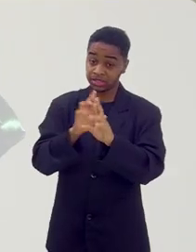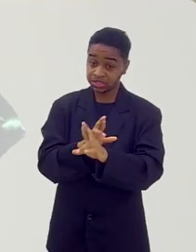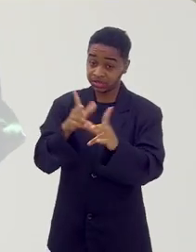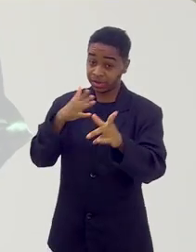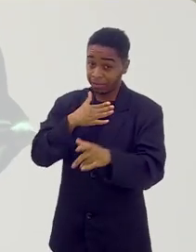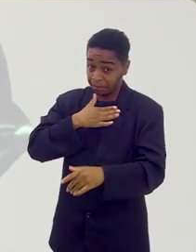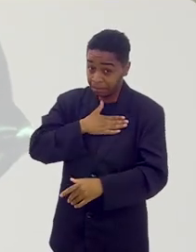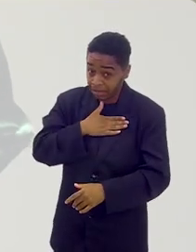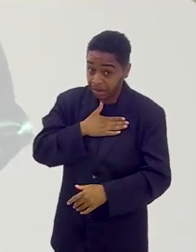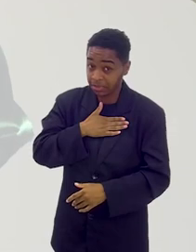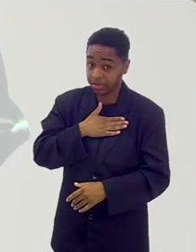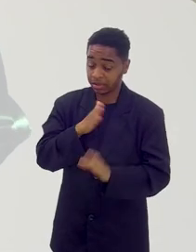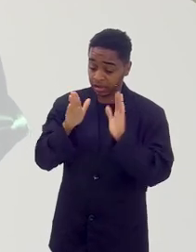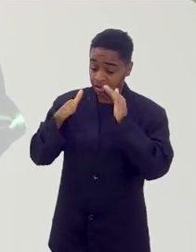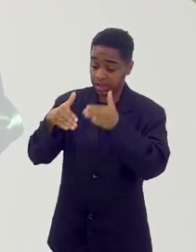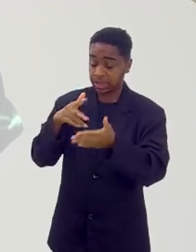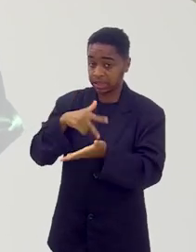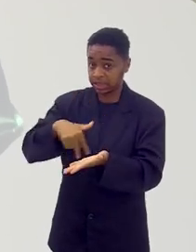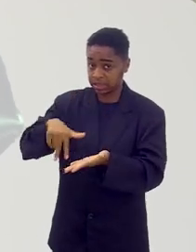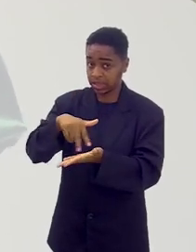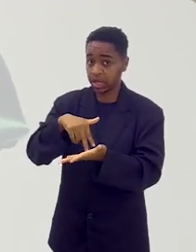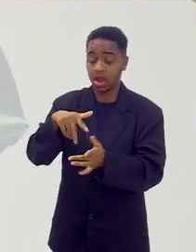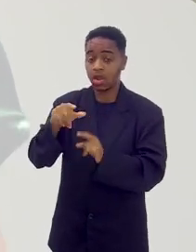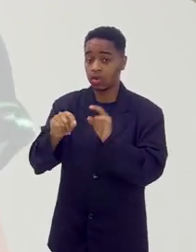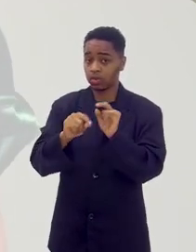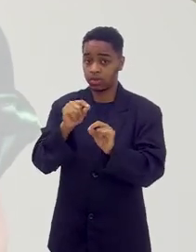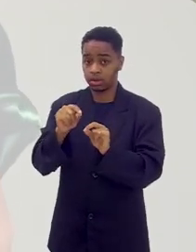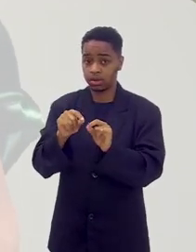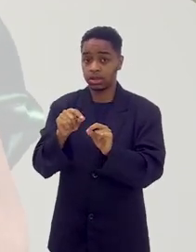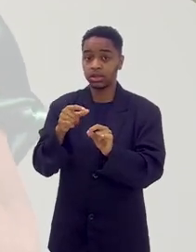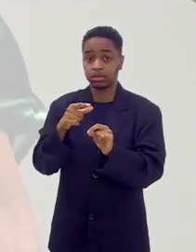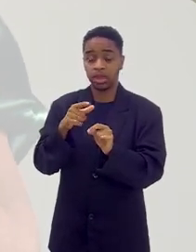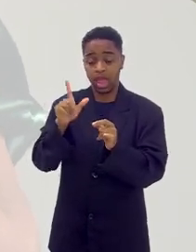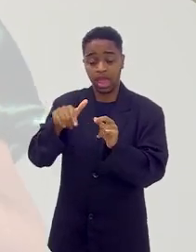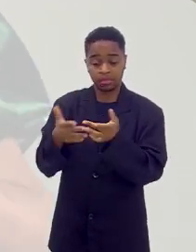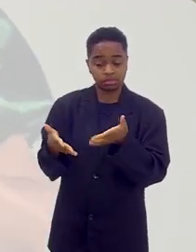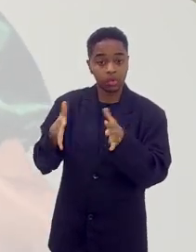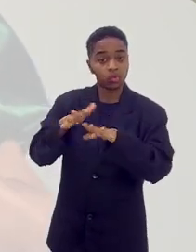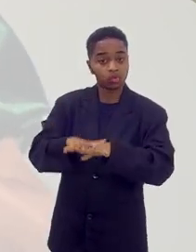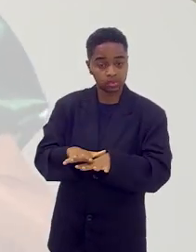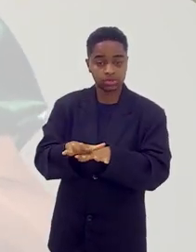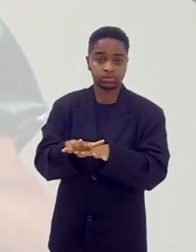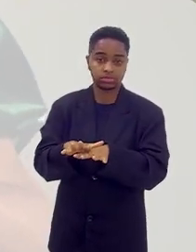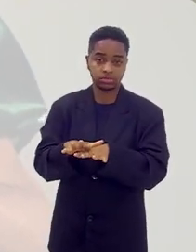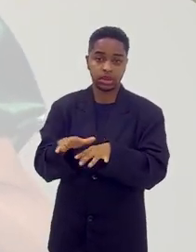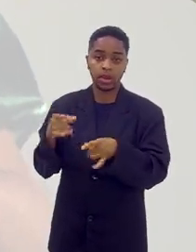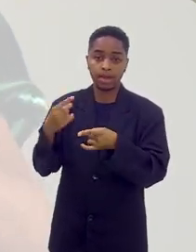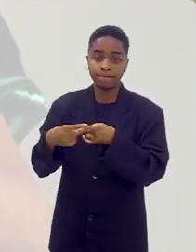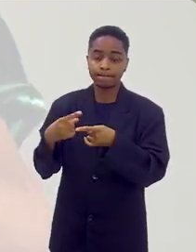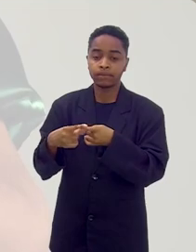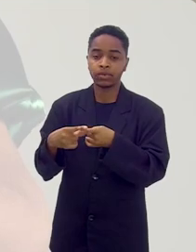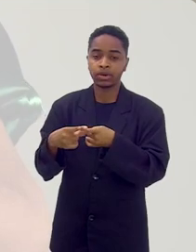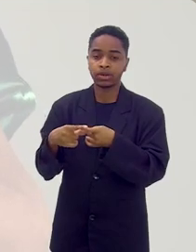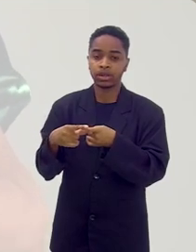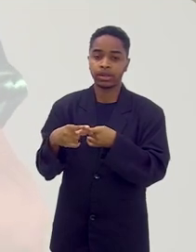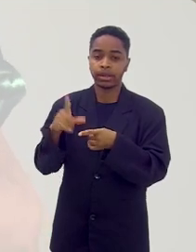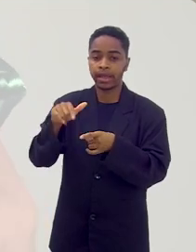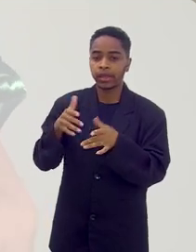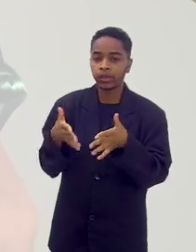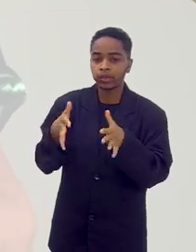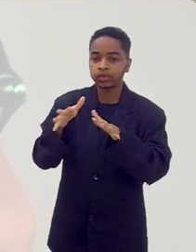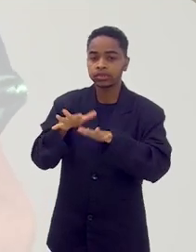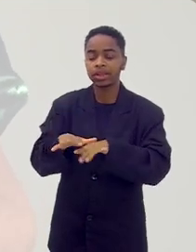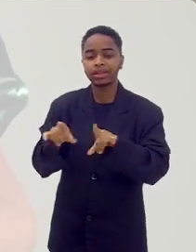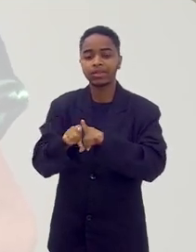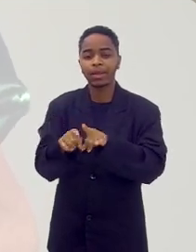diferencial, para mim, da dança cigana, porque ela é inclusiva. Então, ela não... Ela é inclusiva e